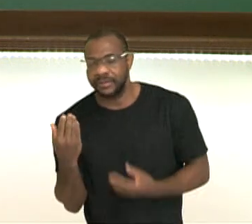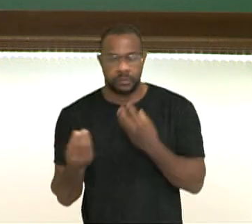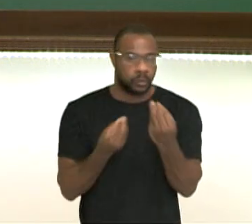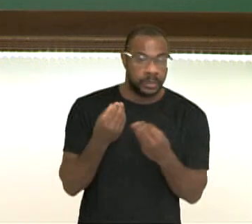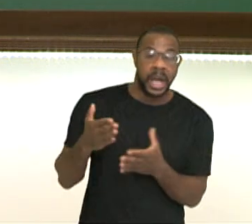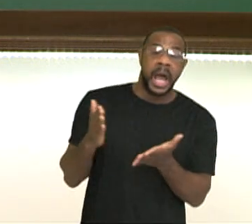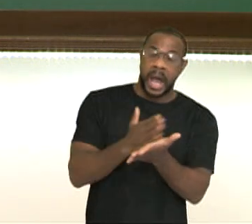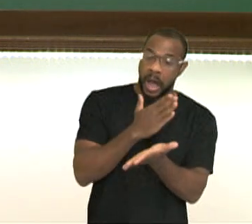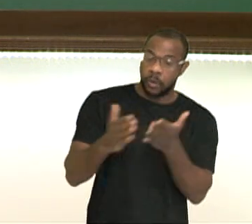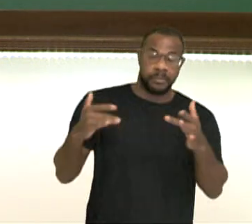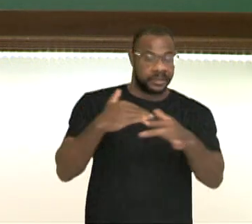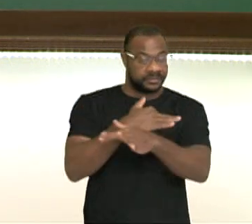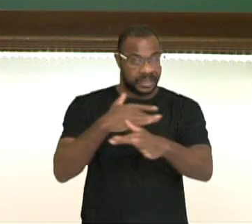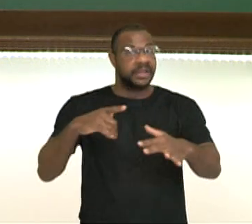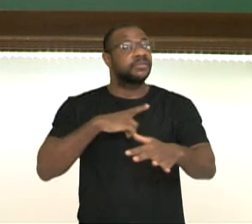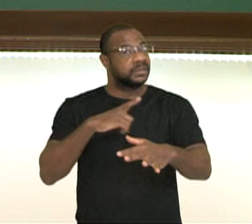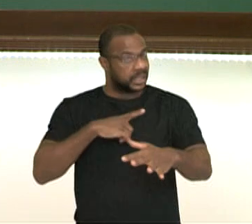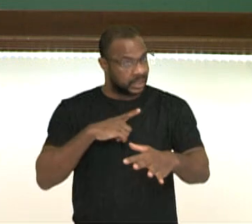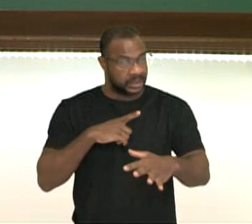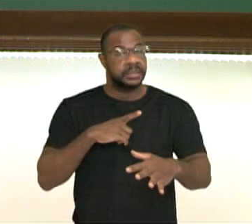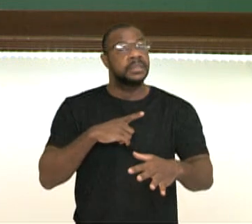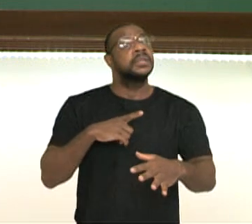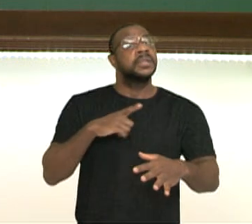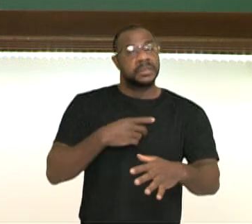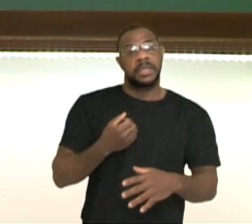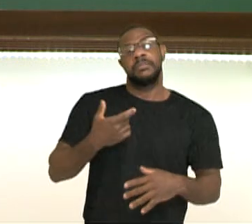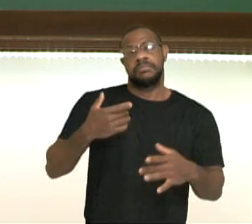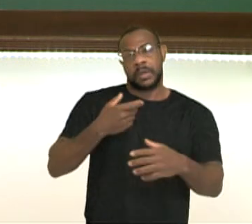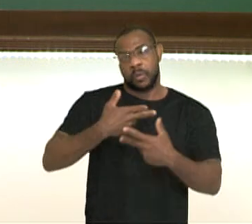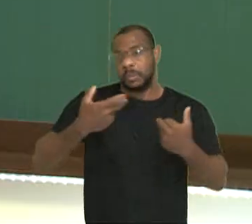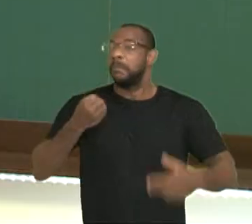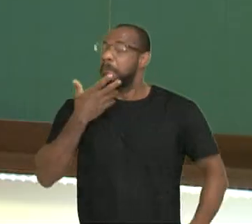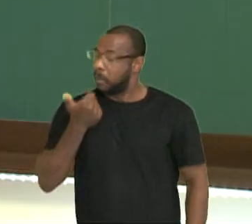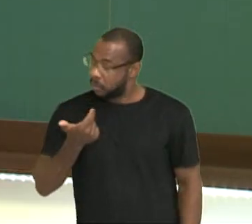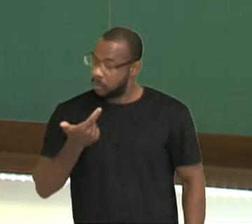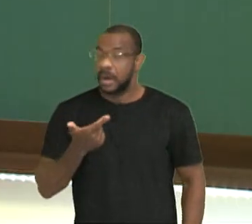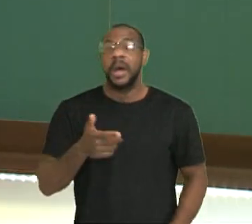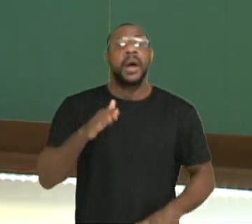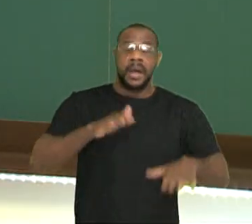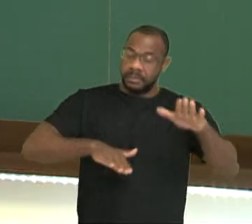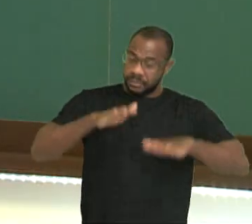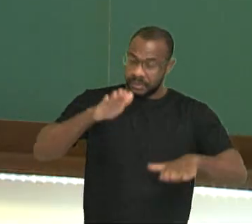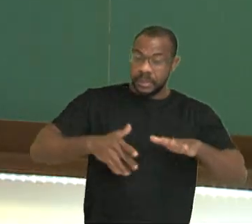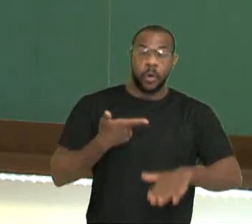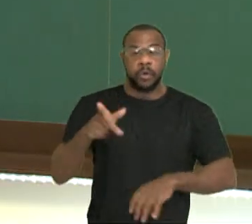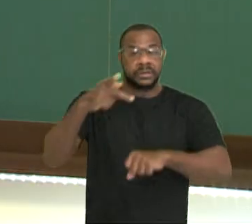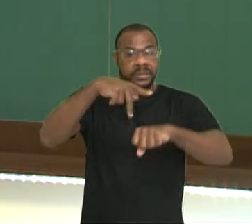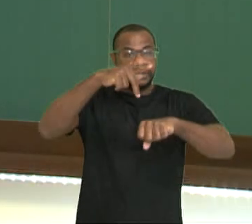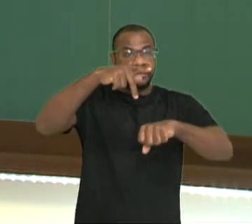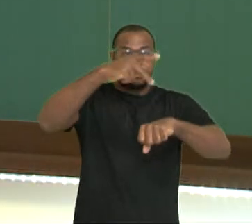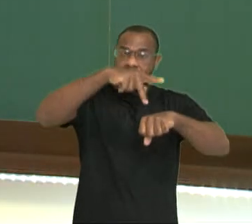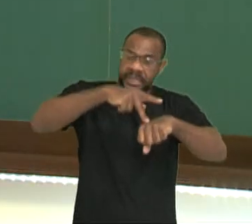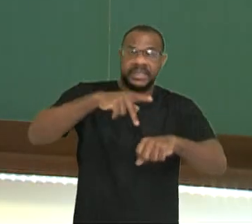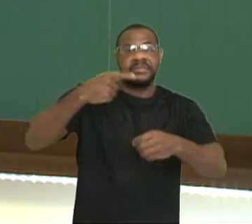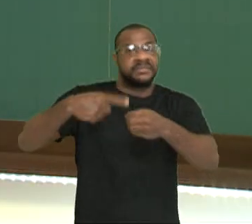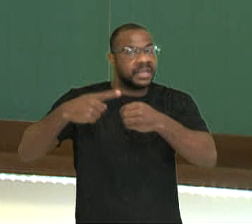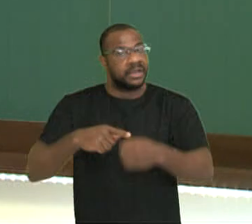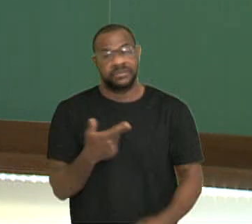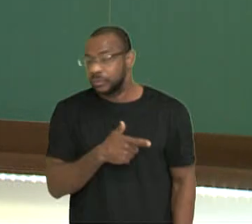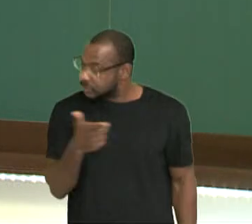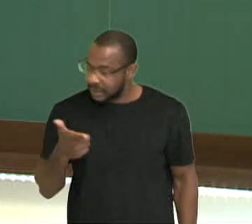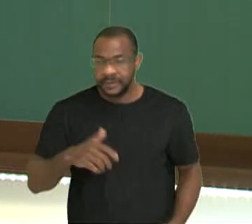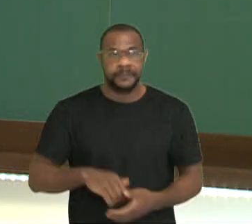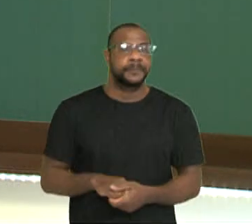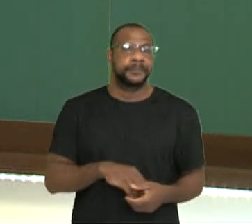cidades possuem uma infraestrutura melhor e outras não. Isto qualidade de desenvolvimento. Outros elementos